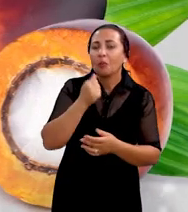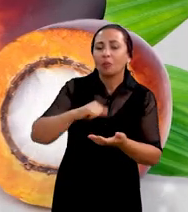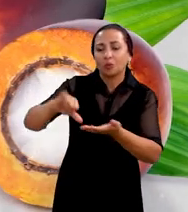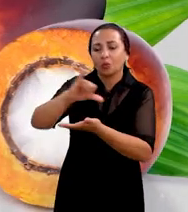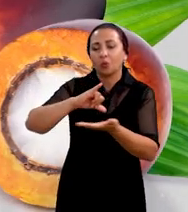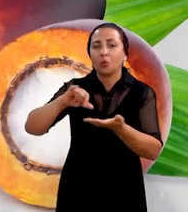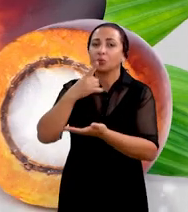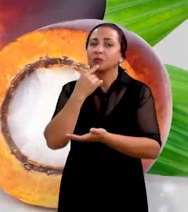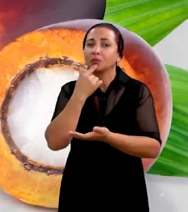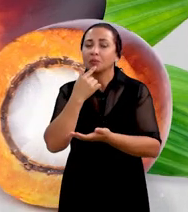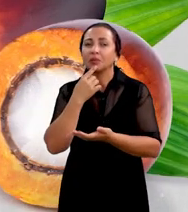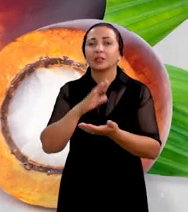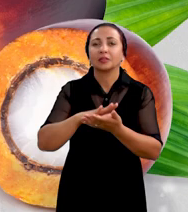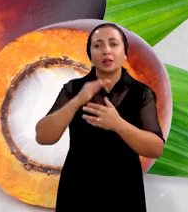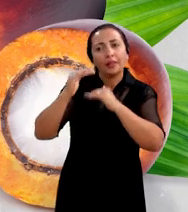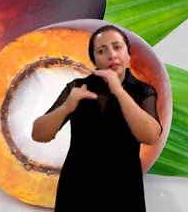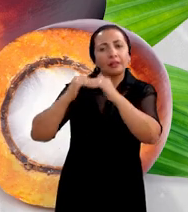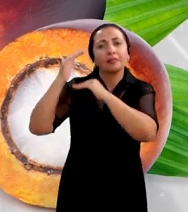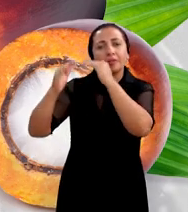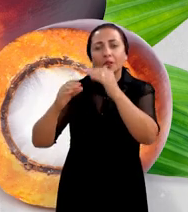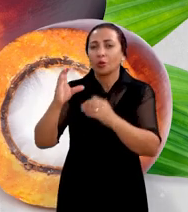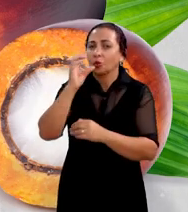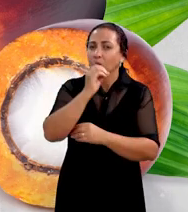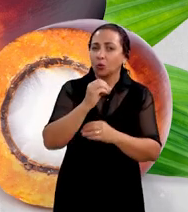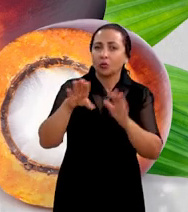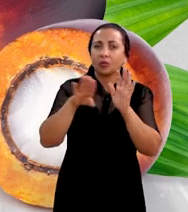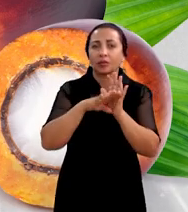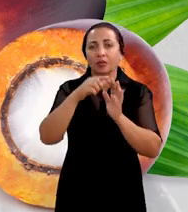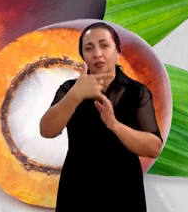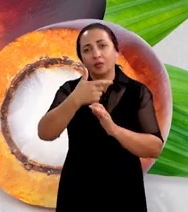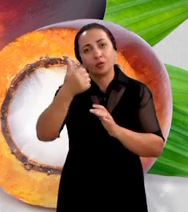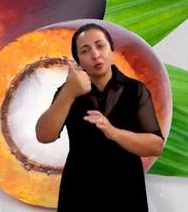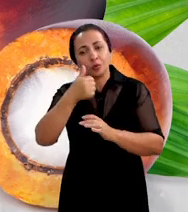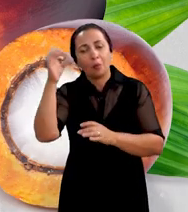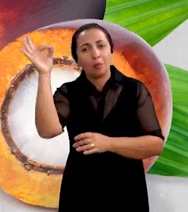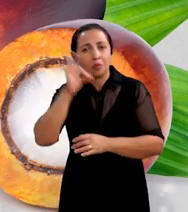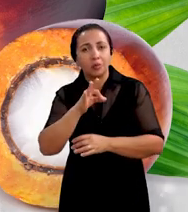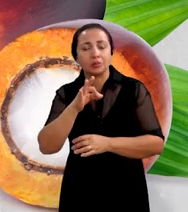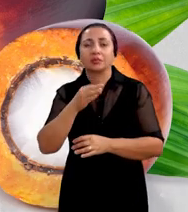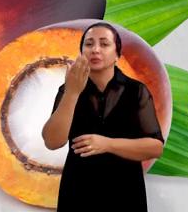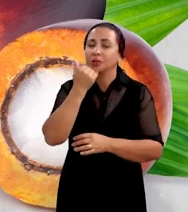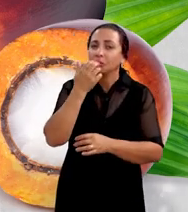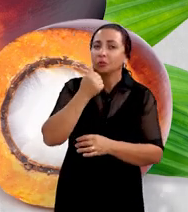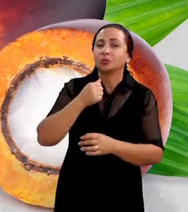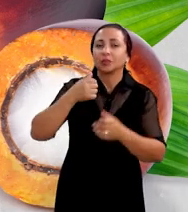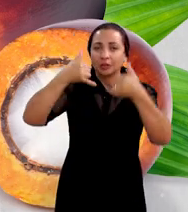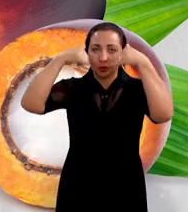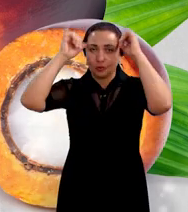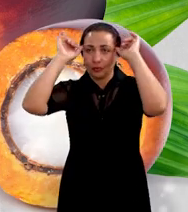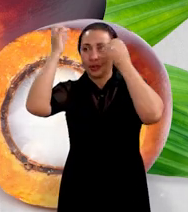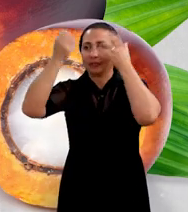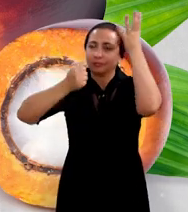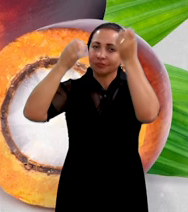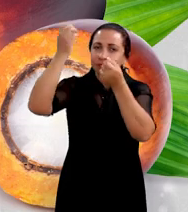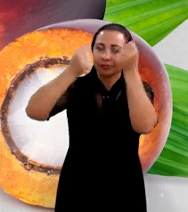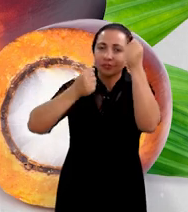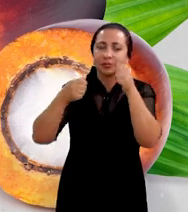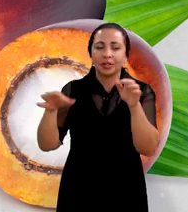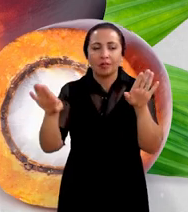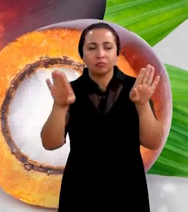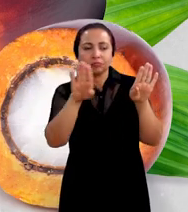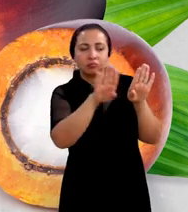Dendê em níveis crescentes do 0% ao 21% na dieta total de vacas lactantes confinadas